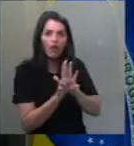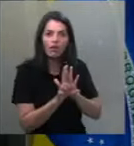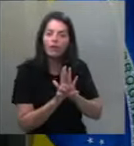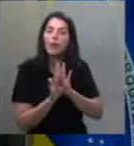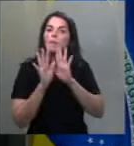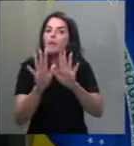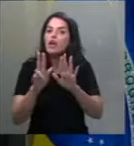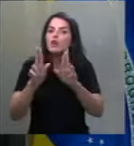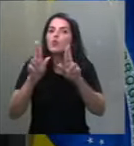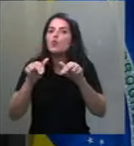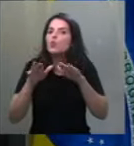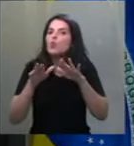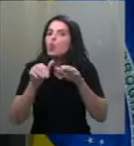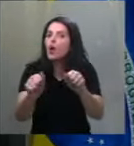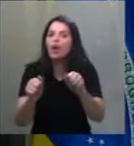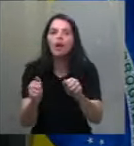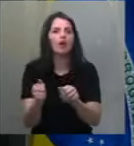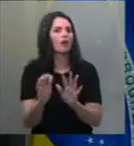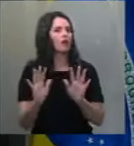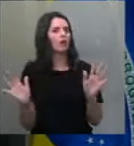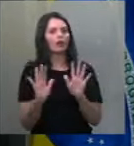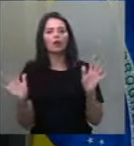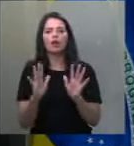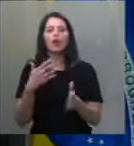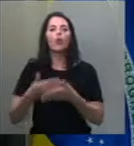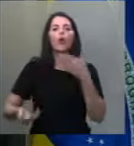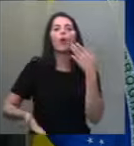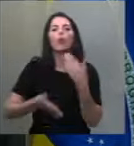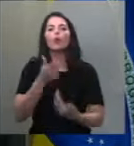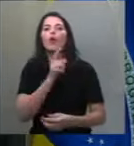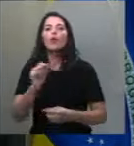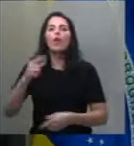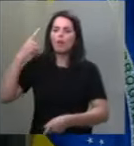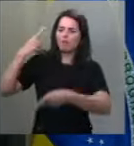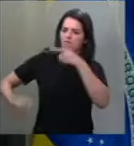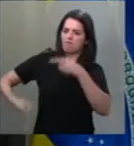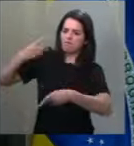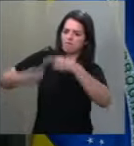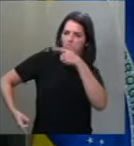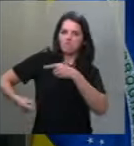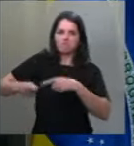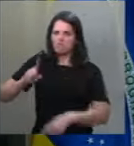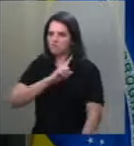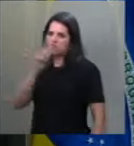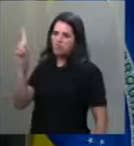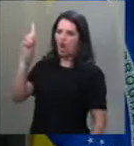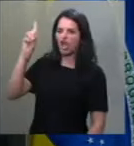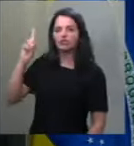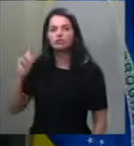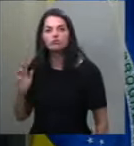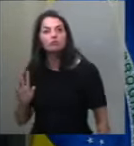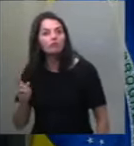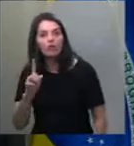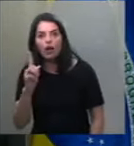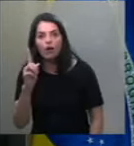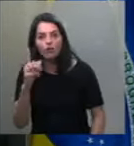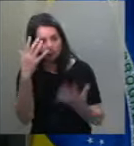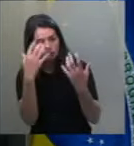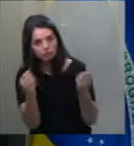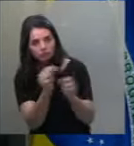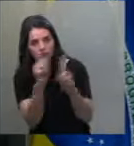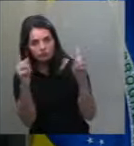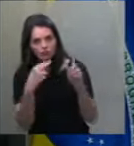jamais ficar sujeito a qualquer tipo de censura prévia, algo inaceitável